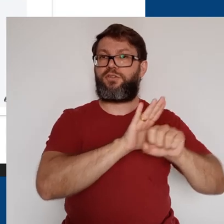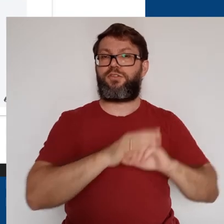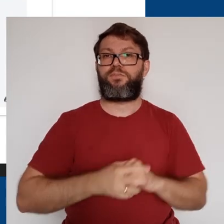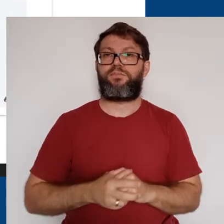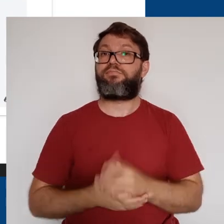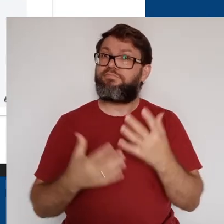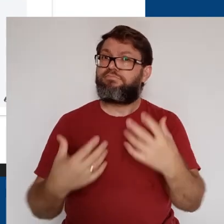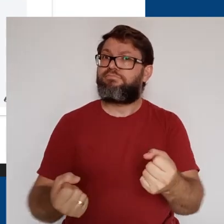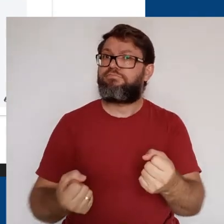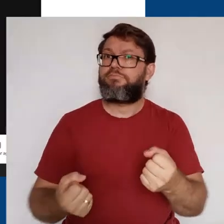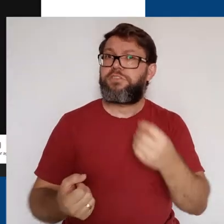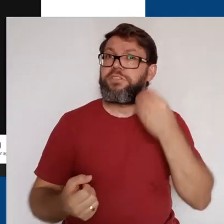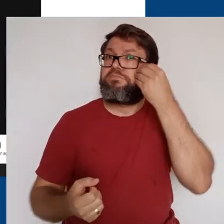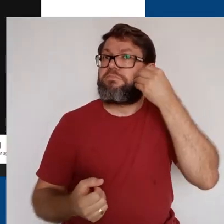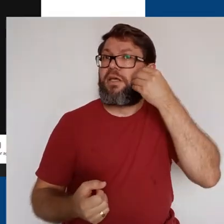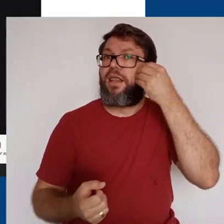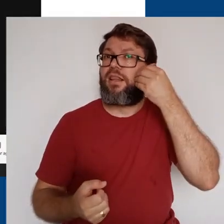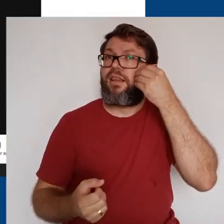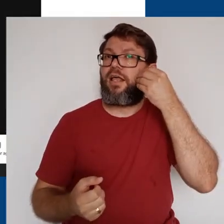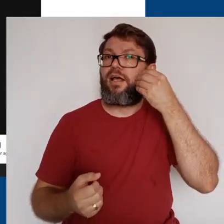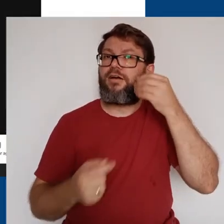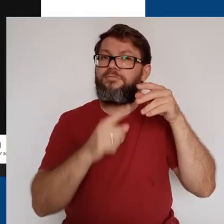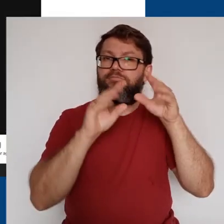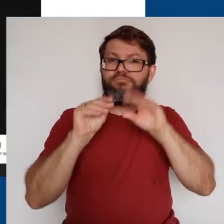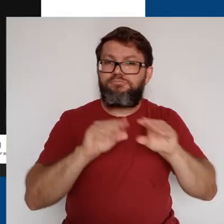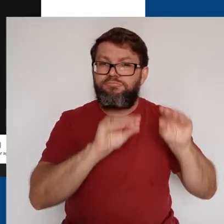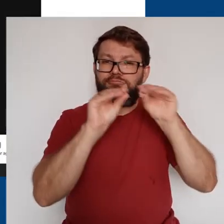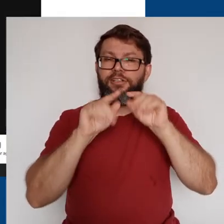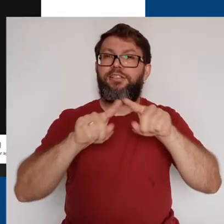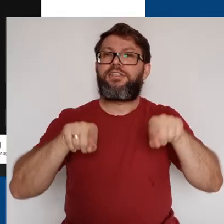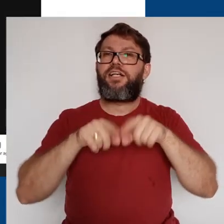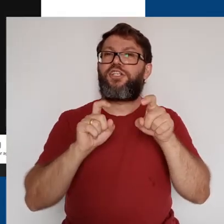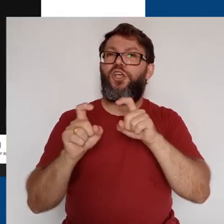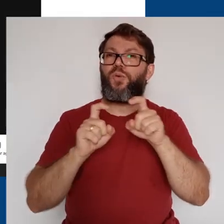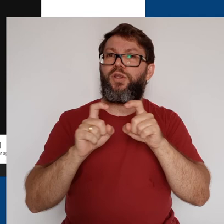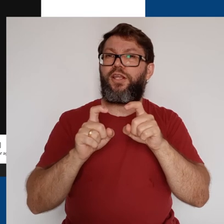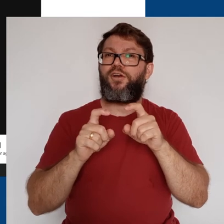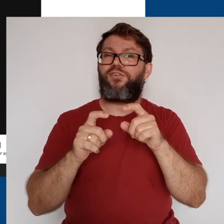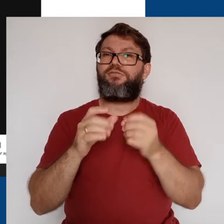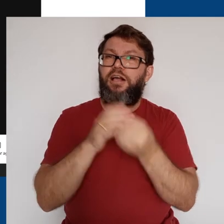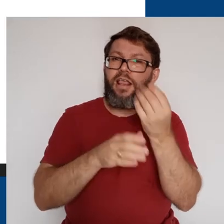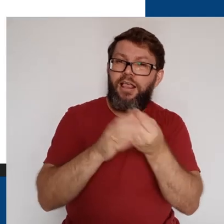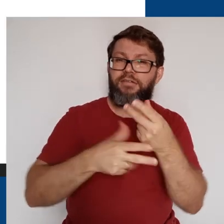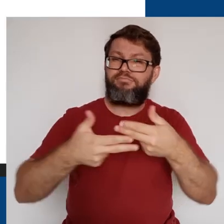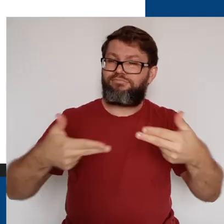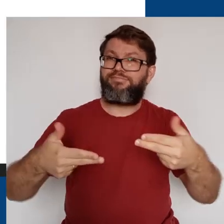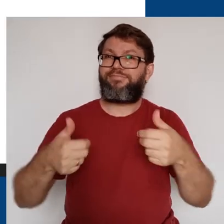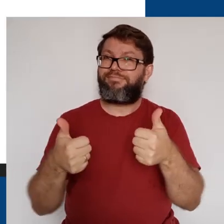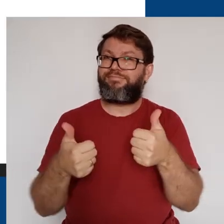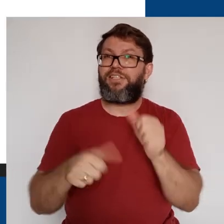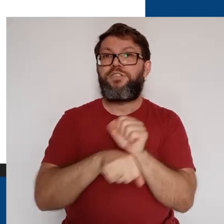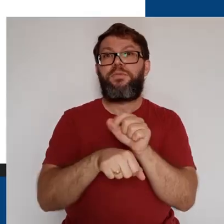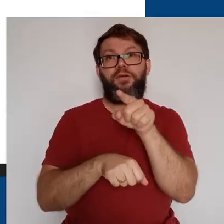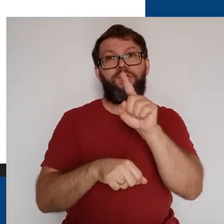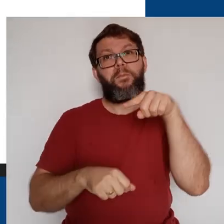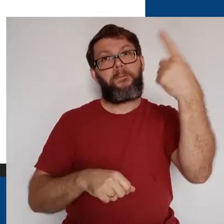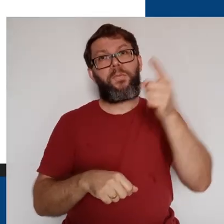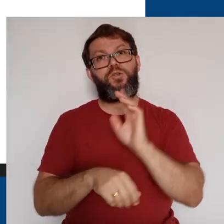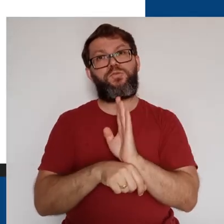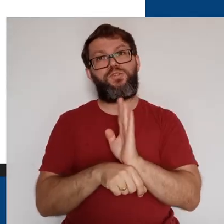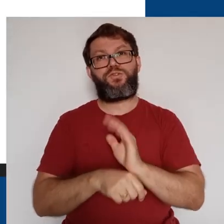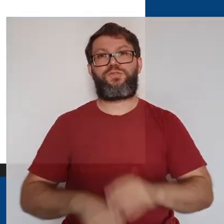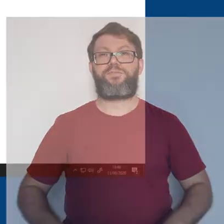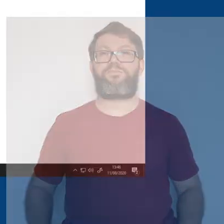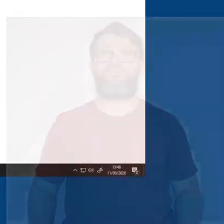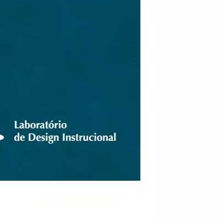no Google Imagens. Que tal experimentar a criação de uma sala de reunião no Google Meet? Espero você